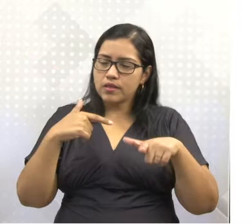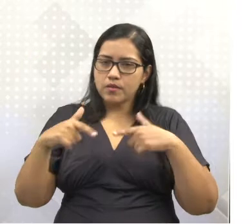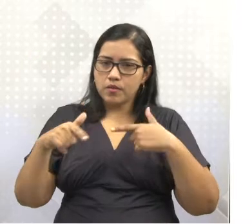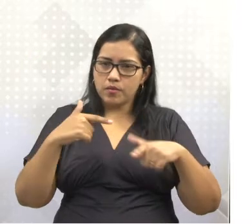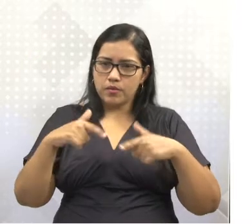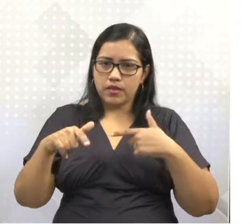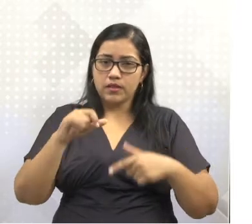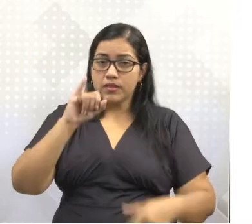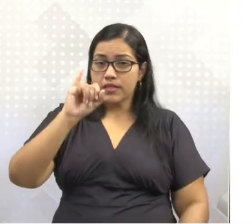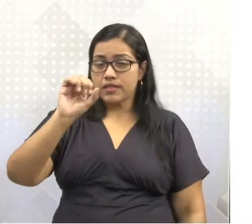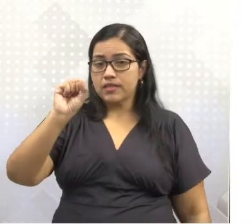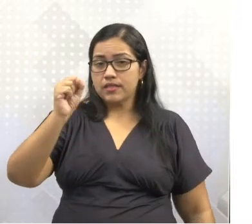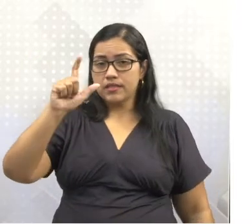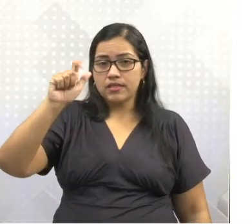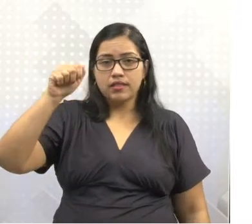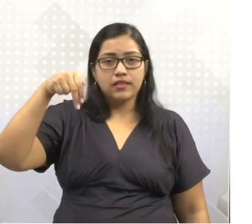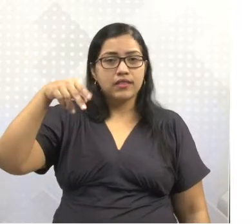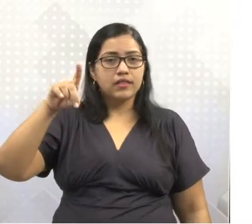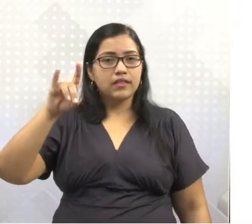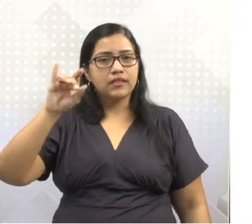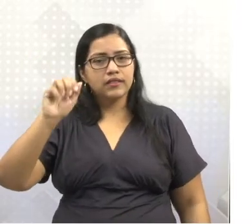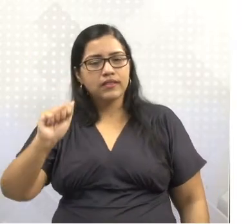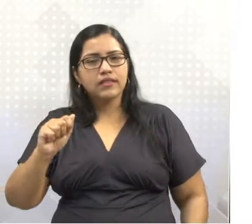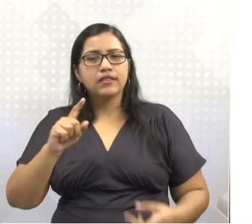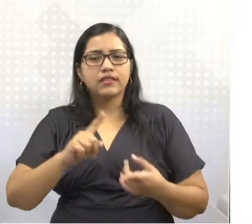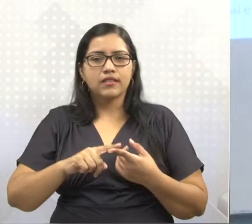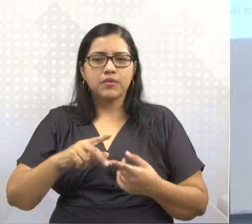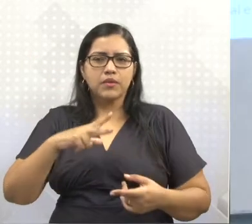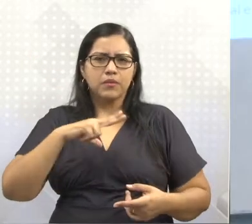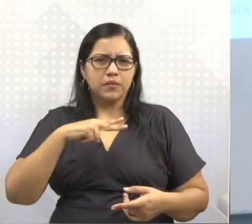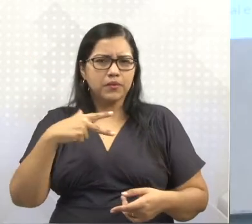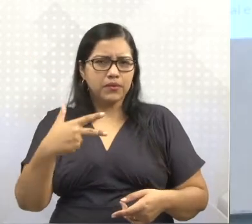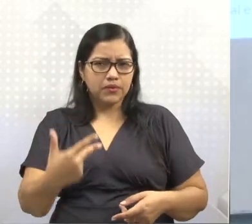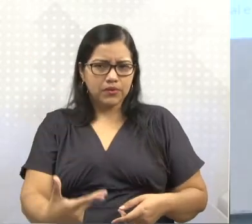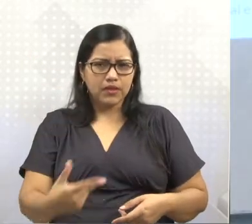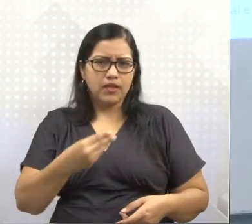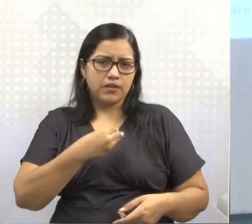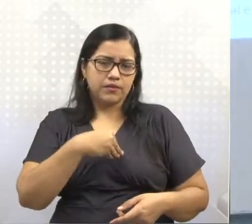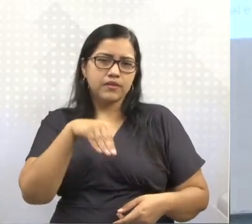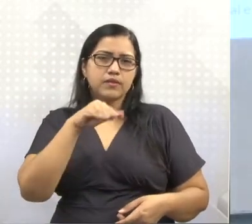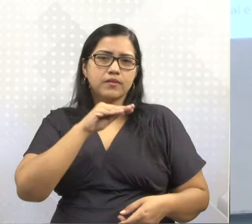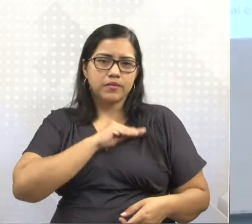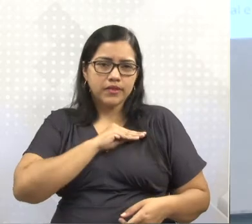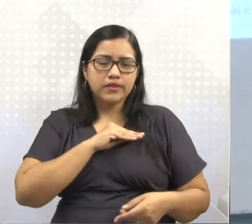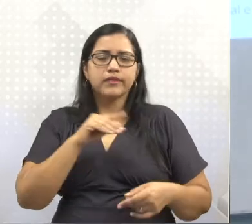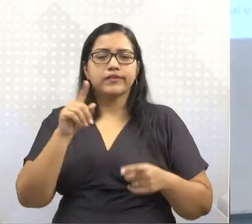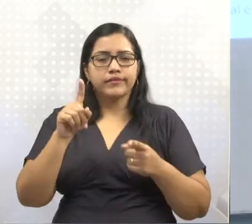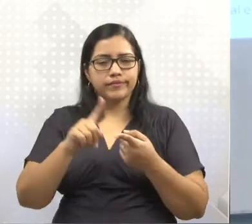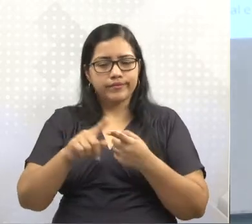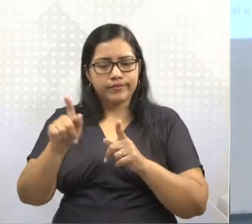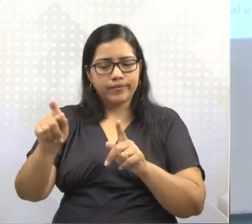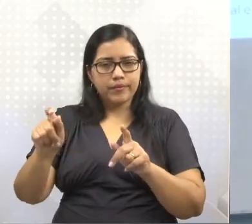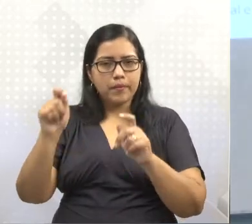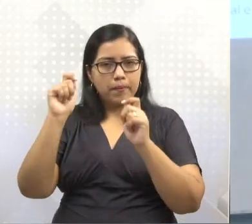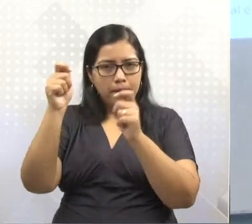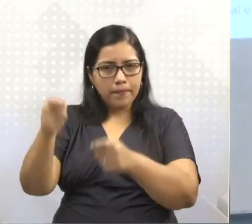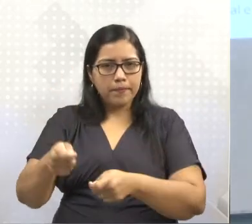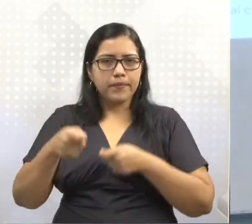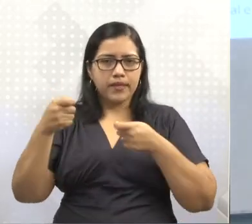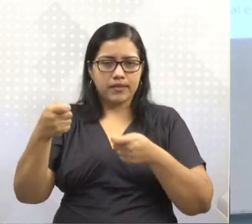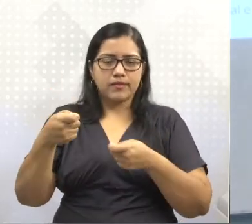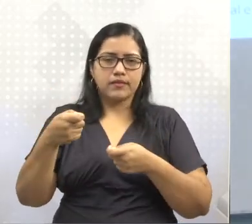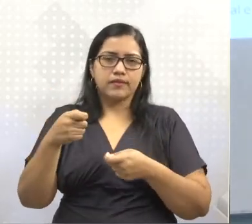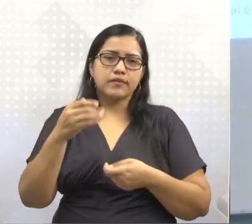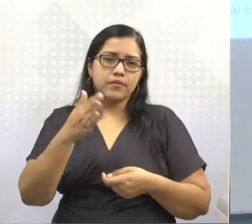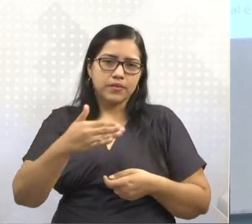na pesca do atum, o Portugal e a Espanha, na pesca não só do atum, mas de outros seres